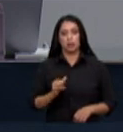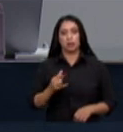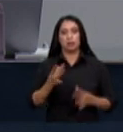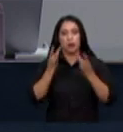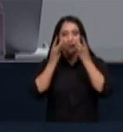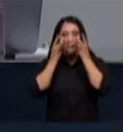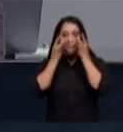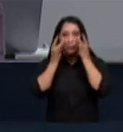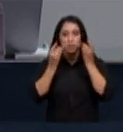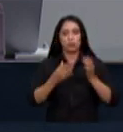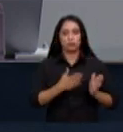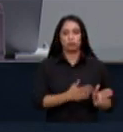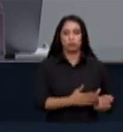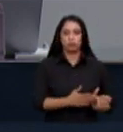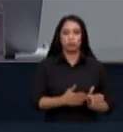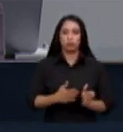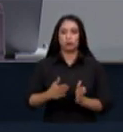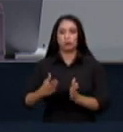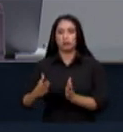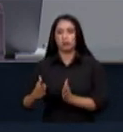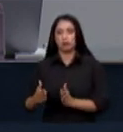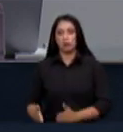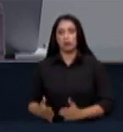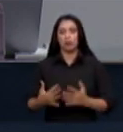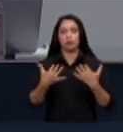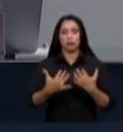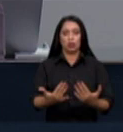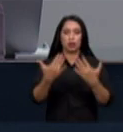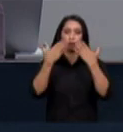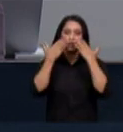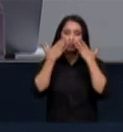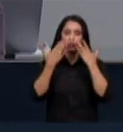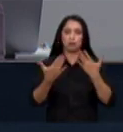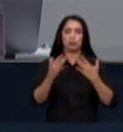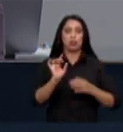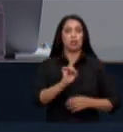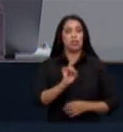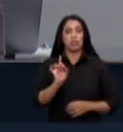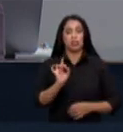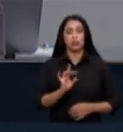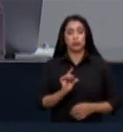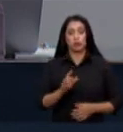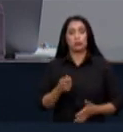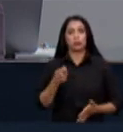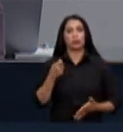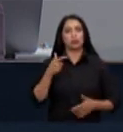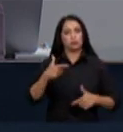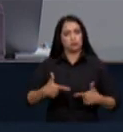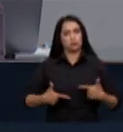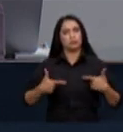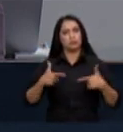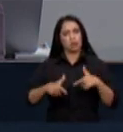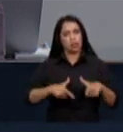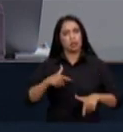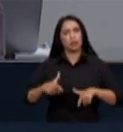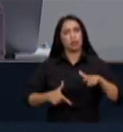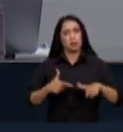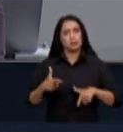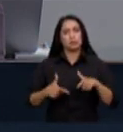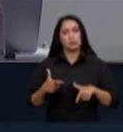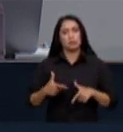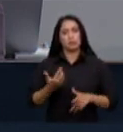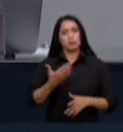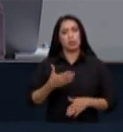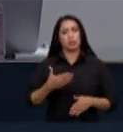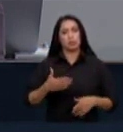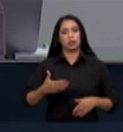o transcorrer da nossa jornada não apenas porque é um diligente servidor público mas também